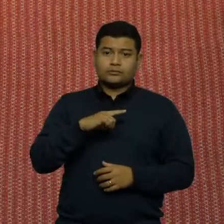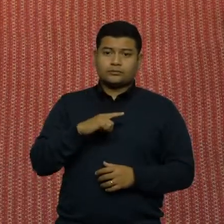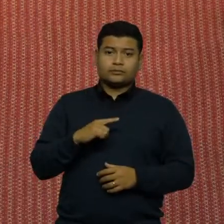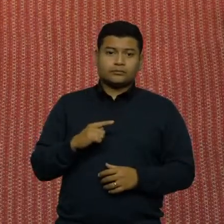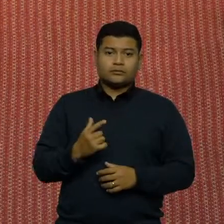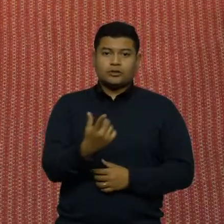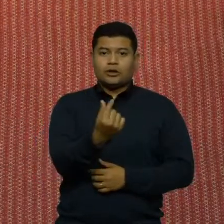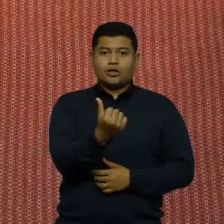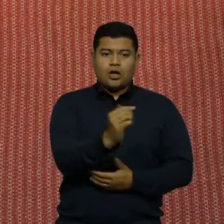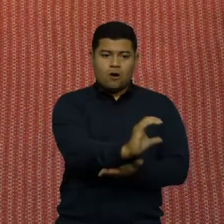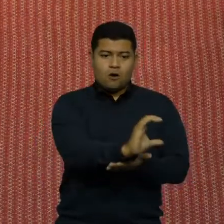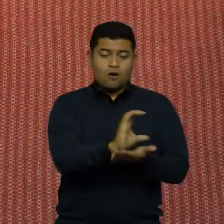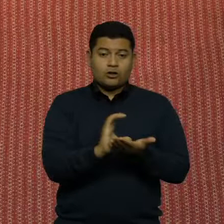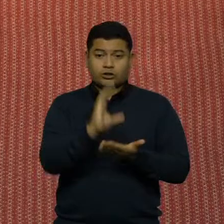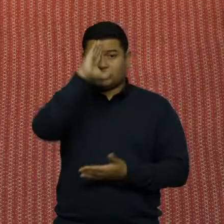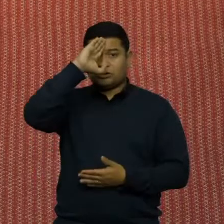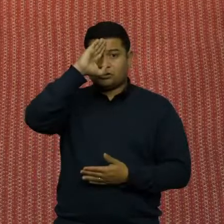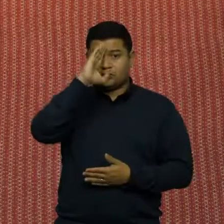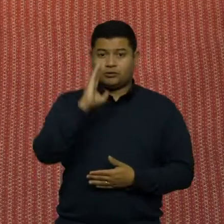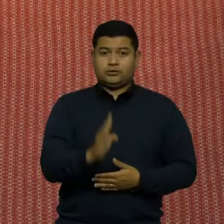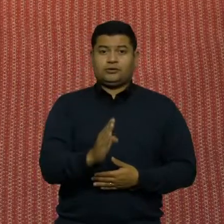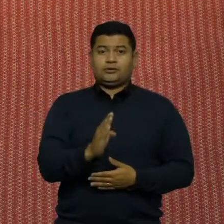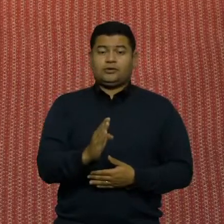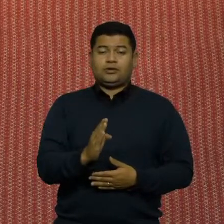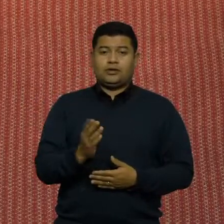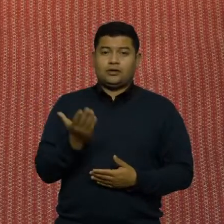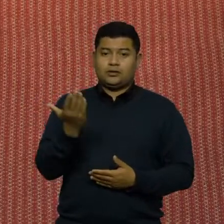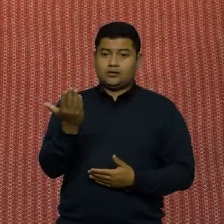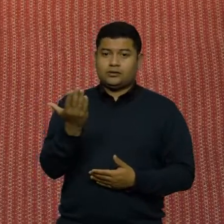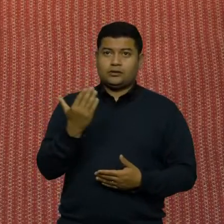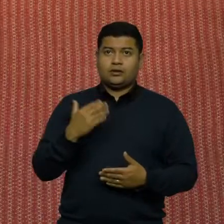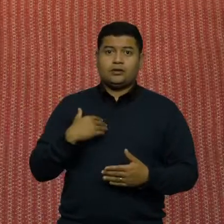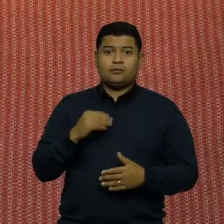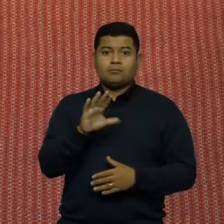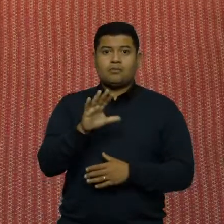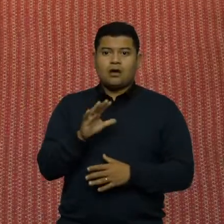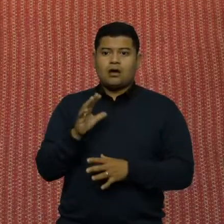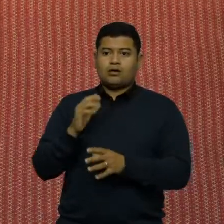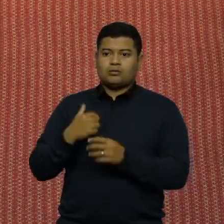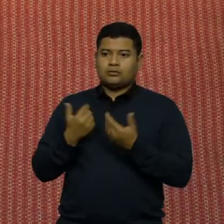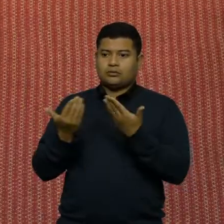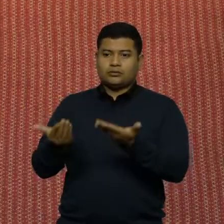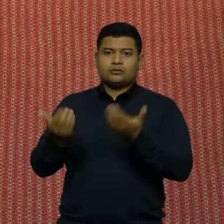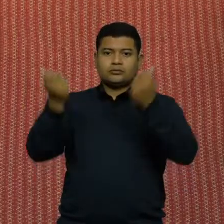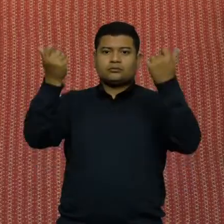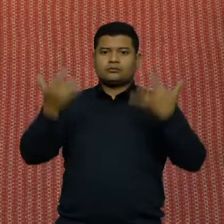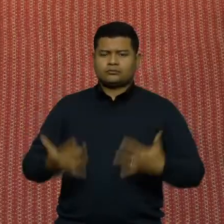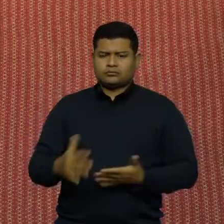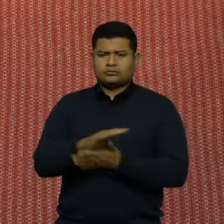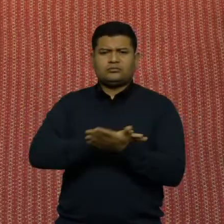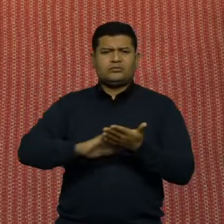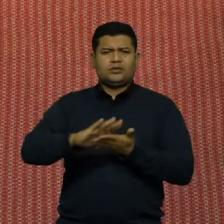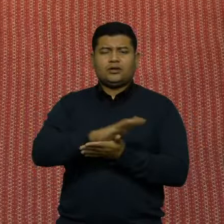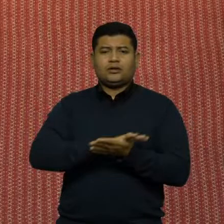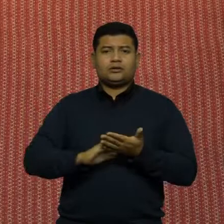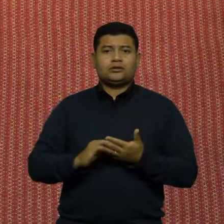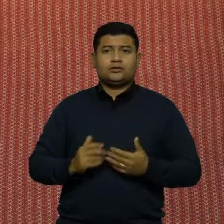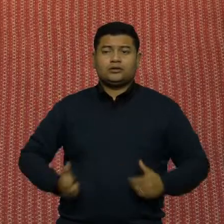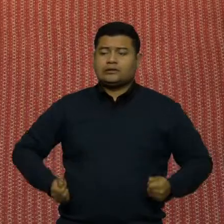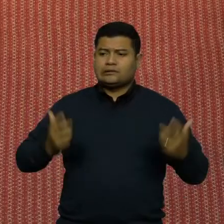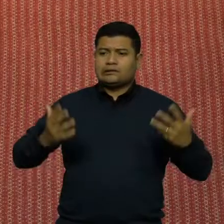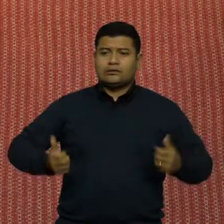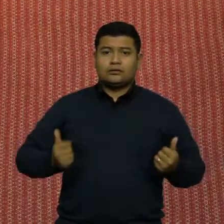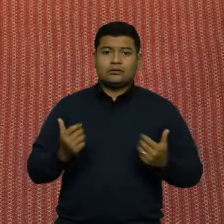recursos direto do seu caixa e não prestar contas para ninguém. O deputado Volney foi prefeito,